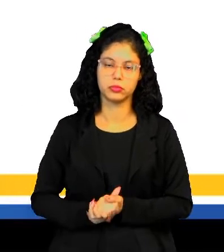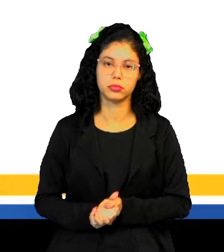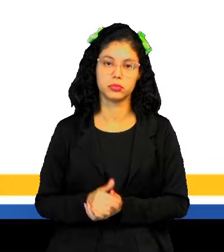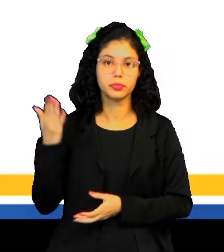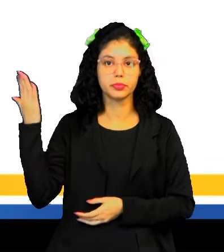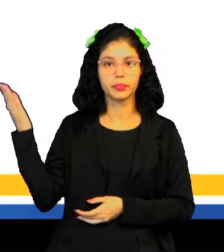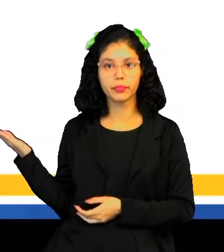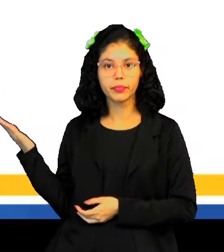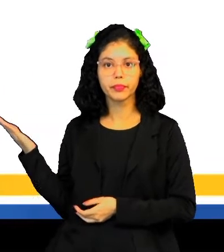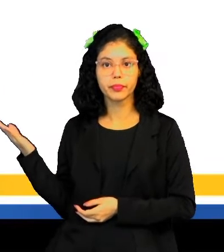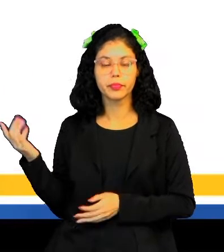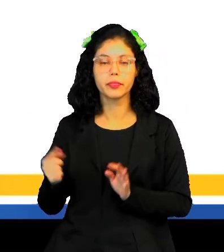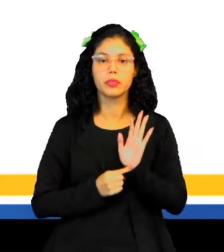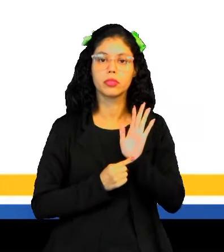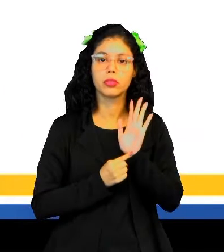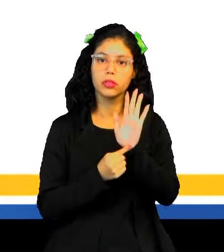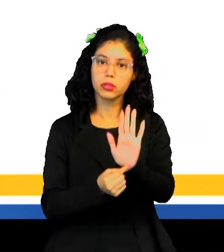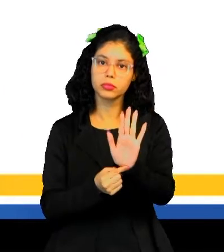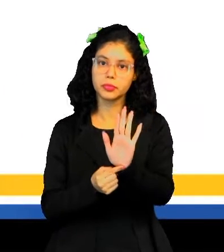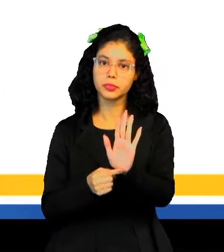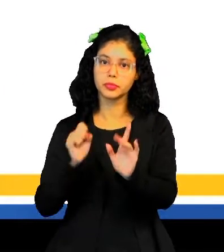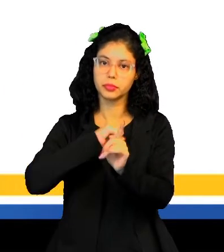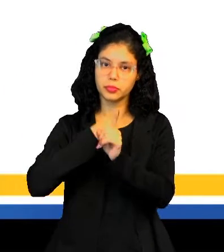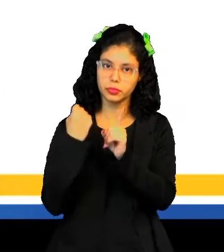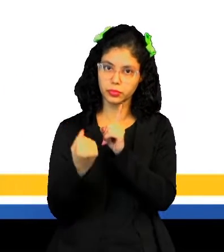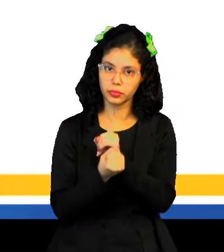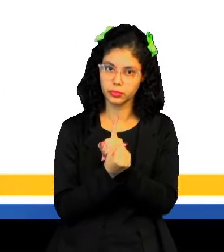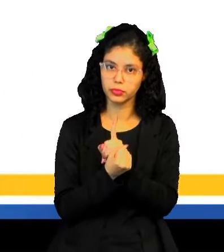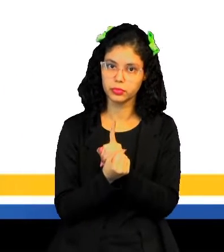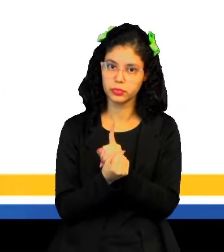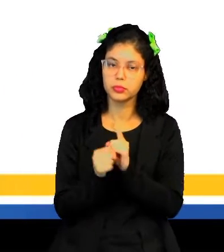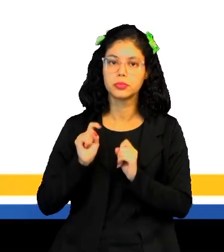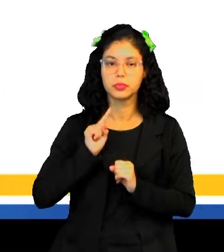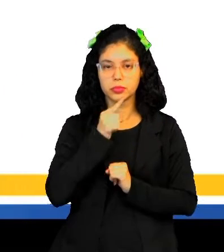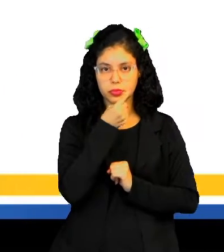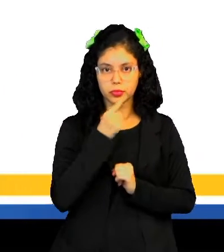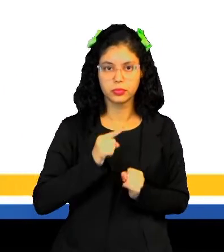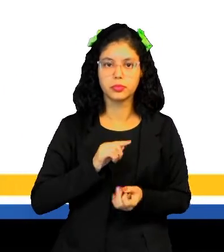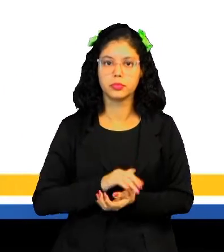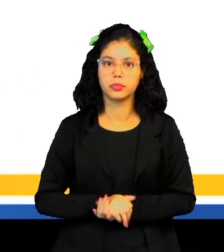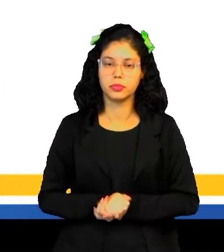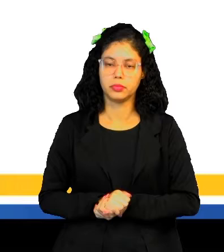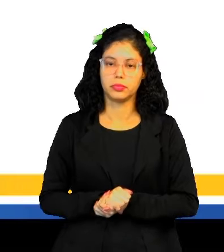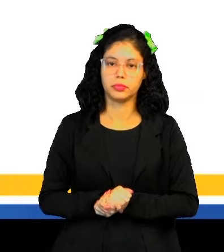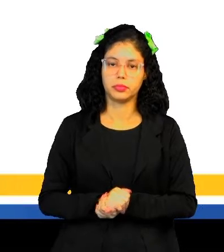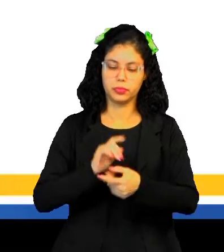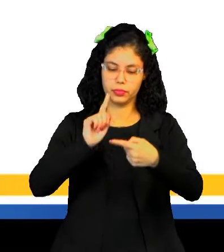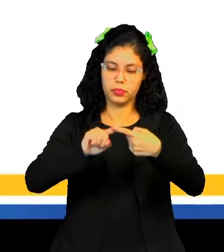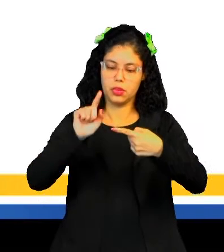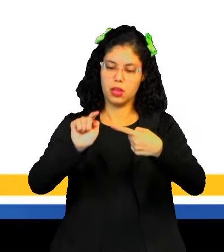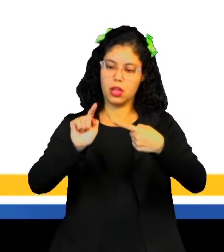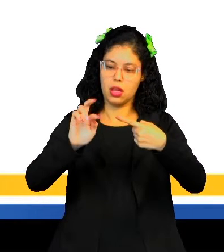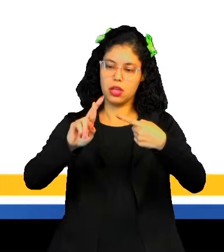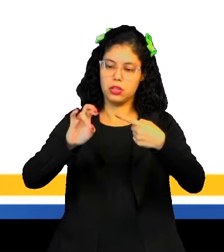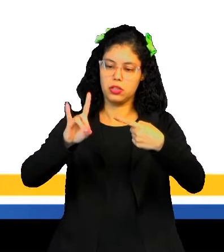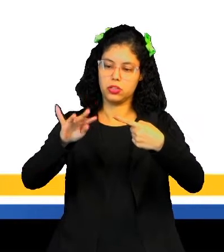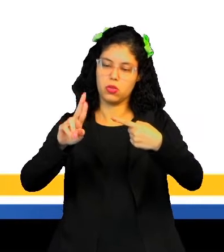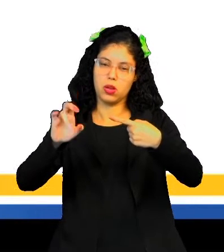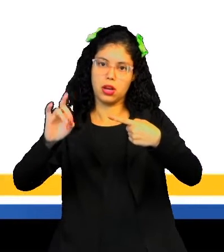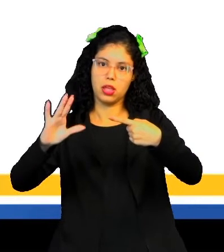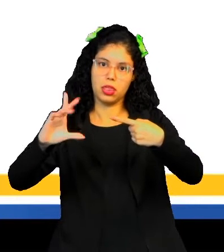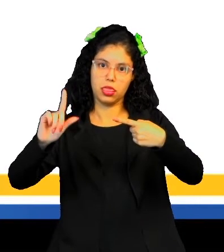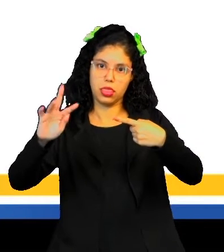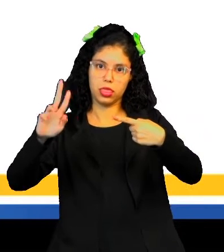A gente tem aí uma representação da sociedade do açúcar, né? A gente tem os aristocratas, né? O senhor de engenho lá no topo da